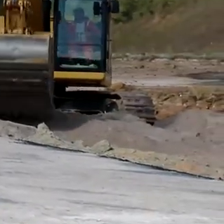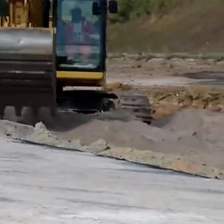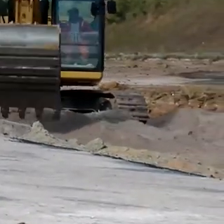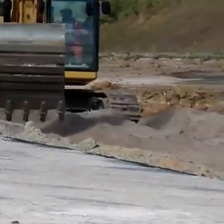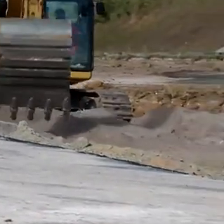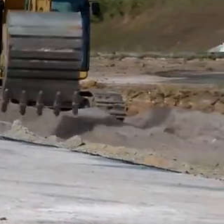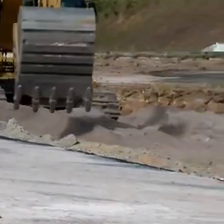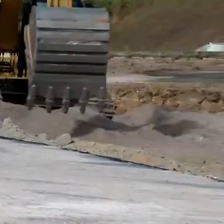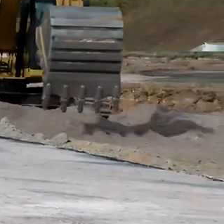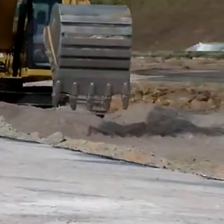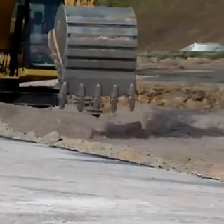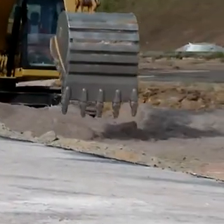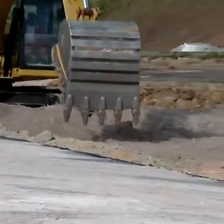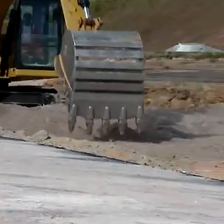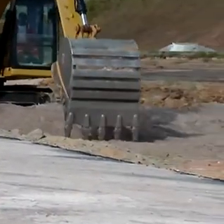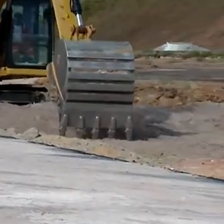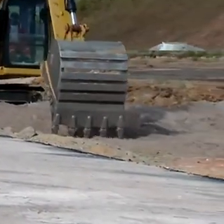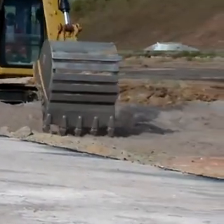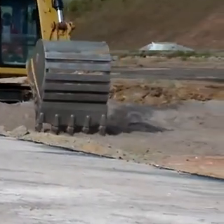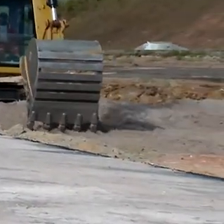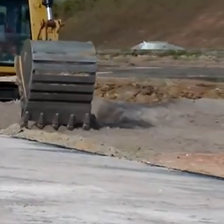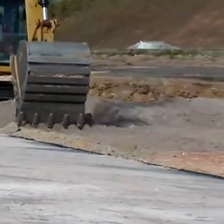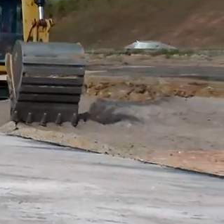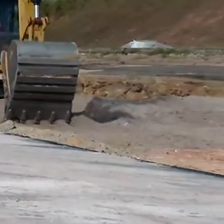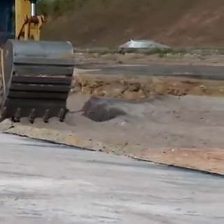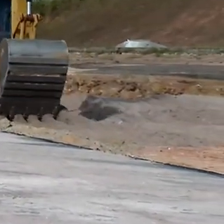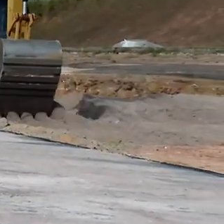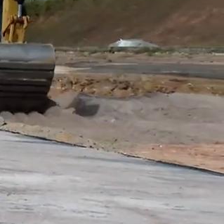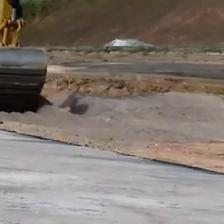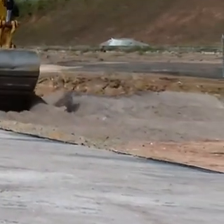Transcrição Legendas Pedro Ribeiro Carta Transcrição e Legendas Pedro Ribeiro Carta Ribeiro Carta